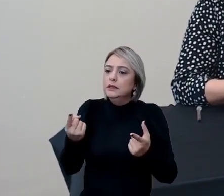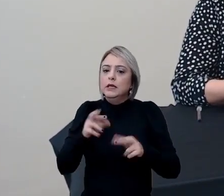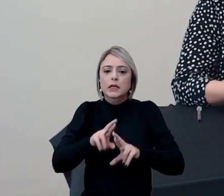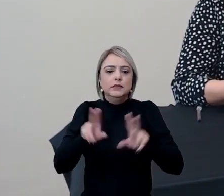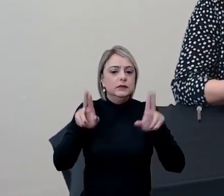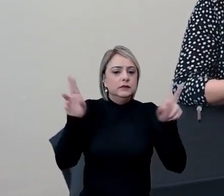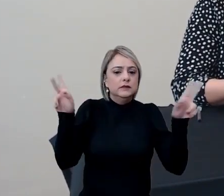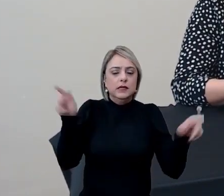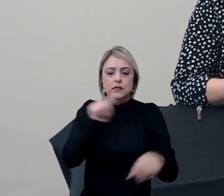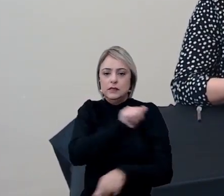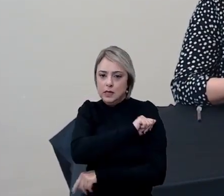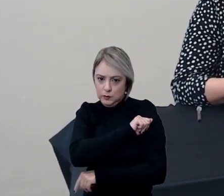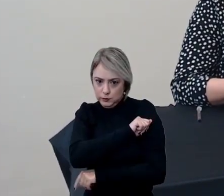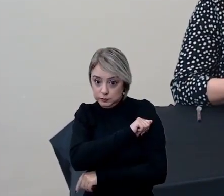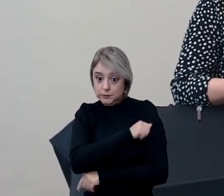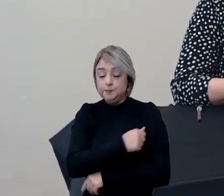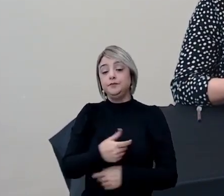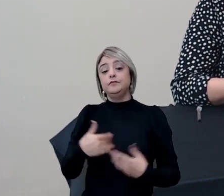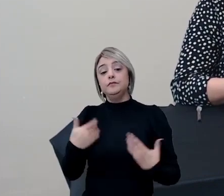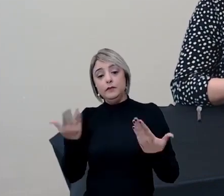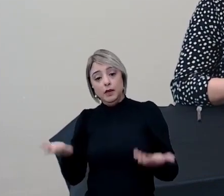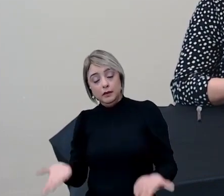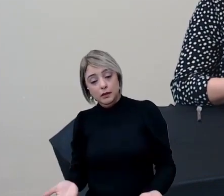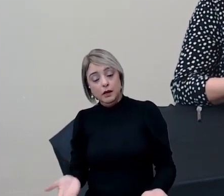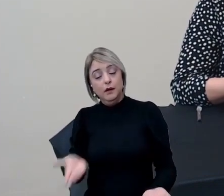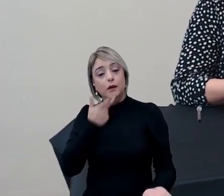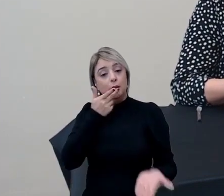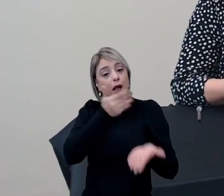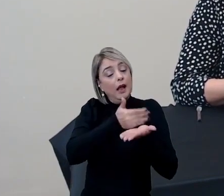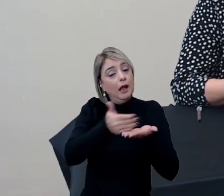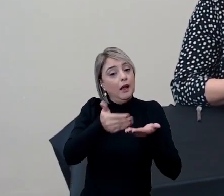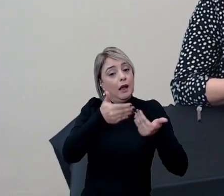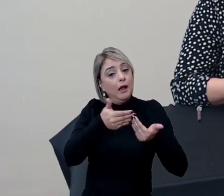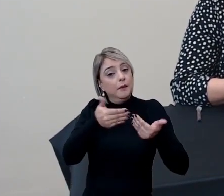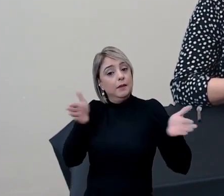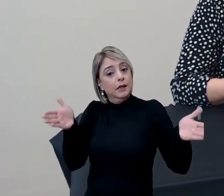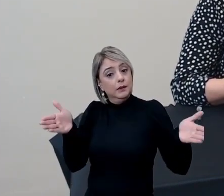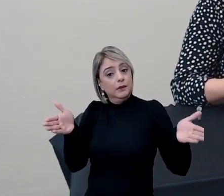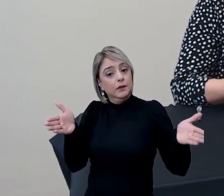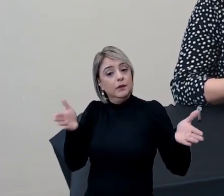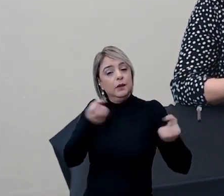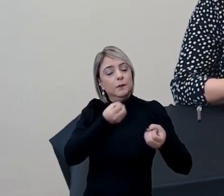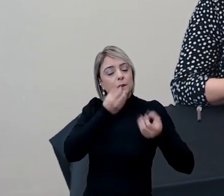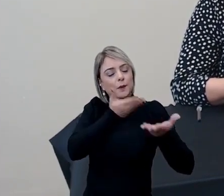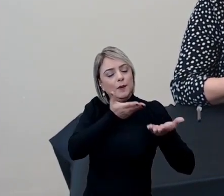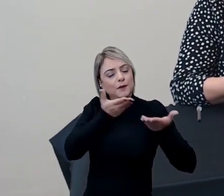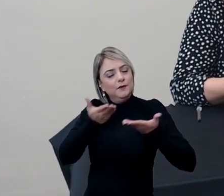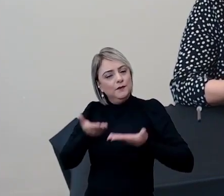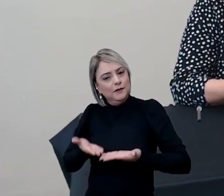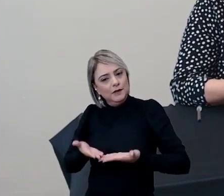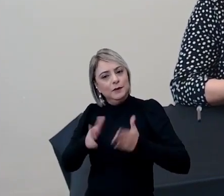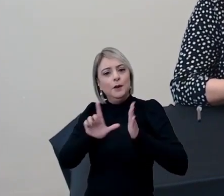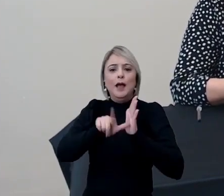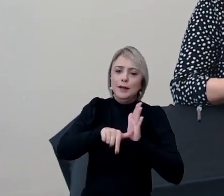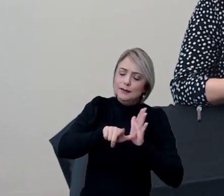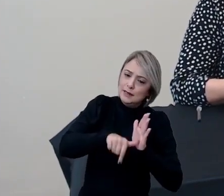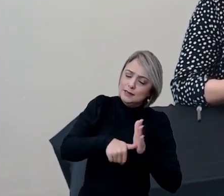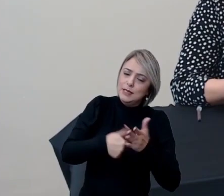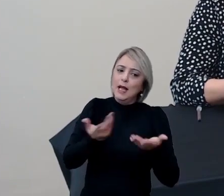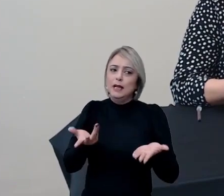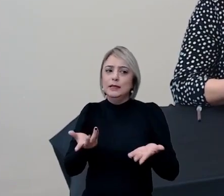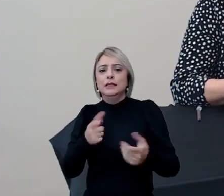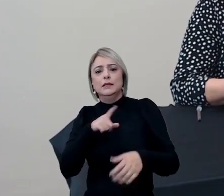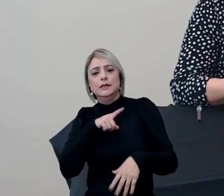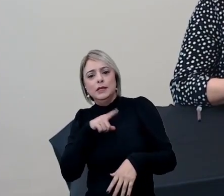diferentes discentes. Então, gente, essa é uma palavra inicial, de boas-vindas, um pouco atrasada, eu acho que a gente